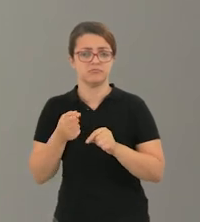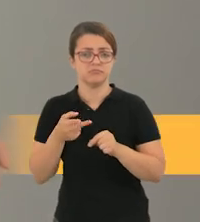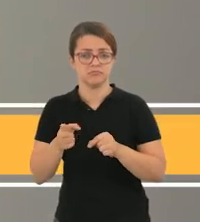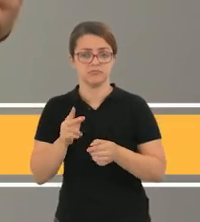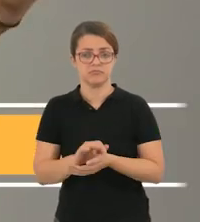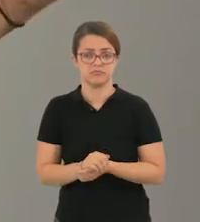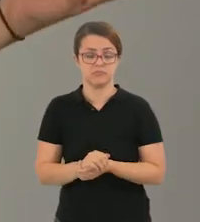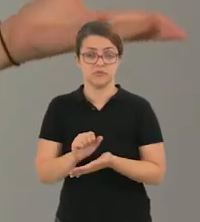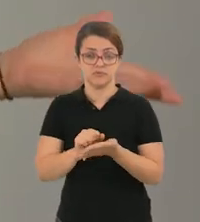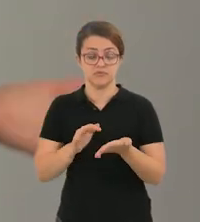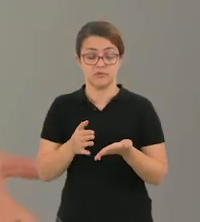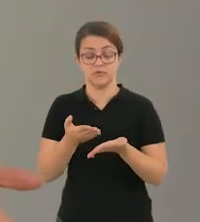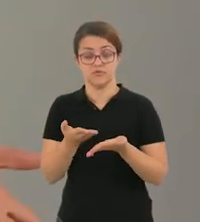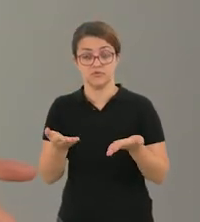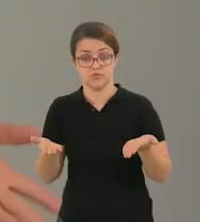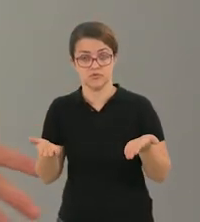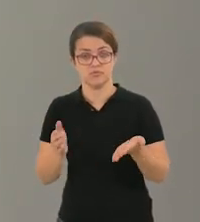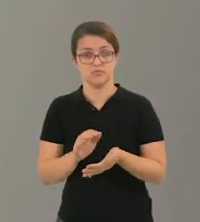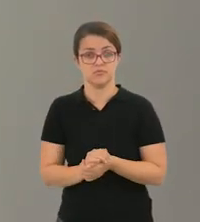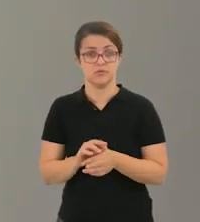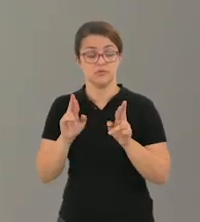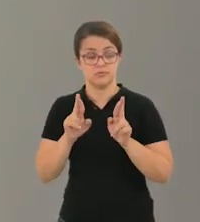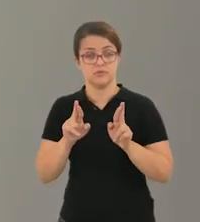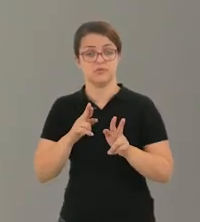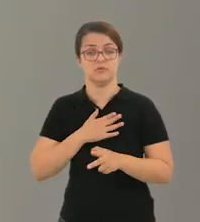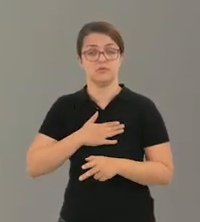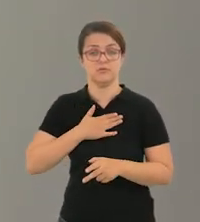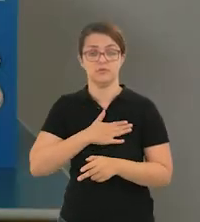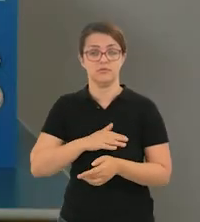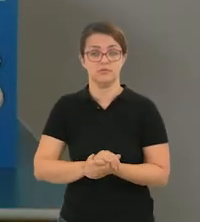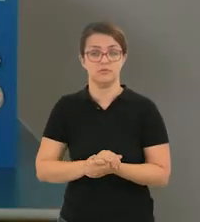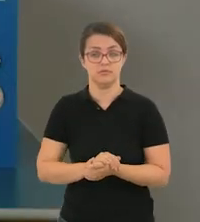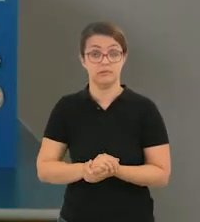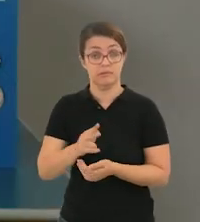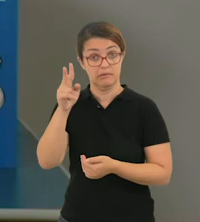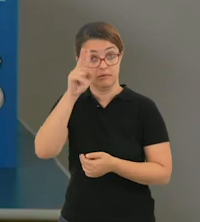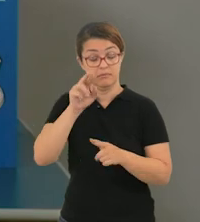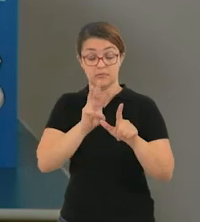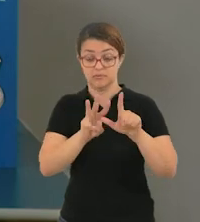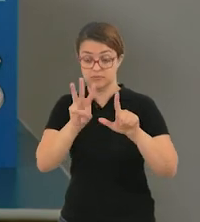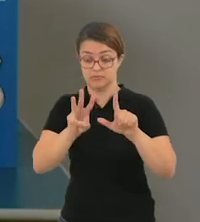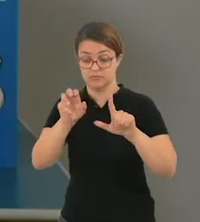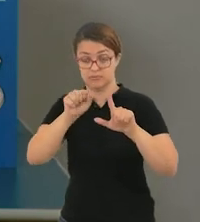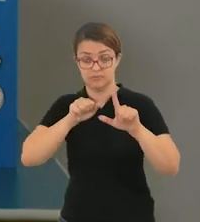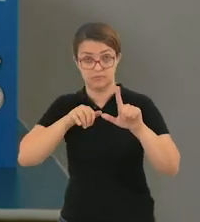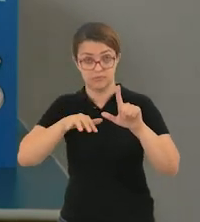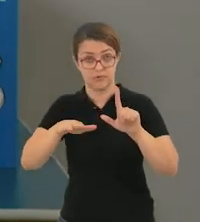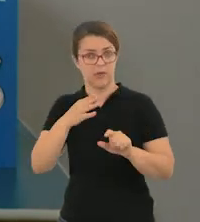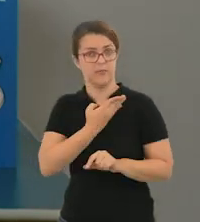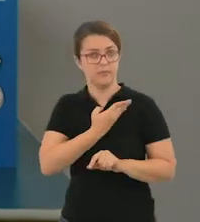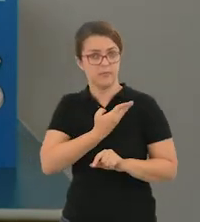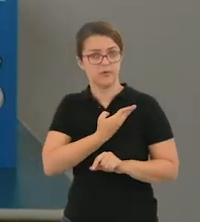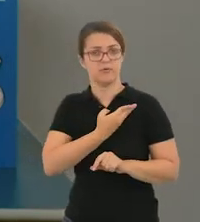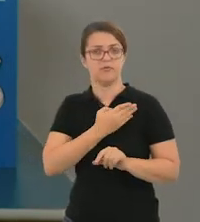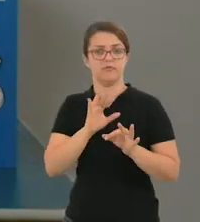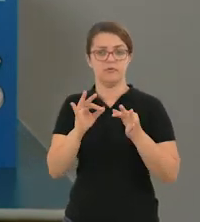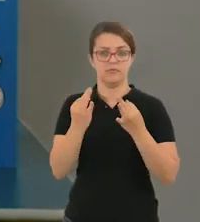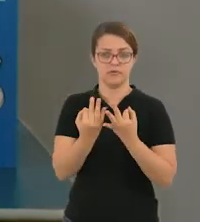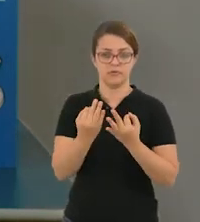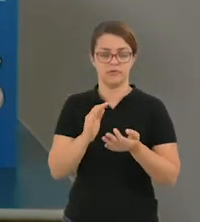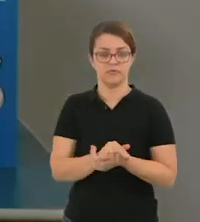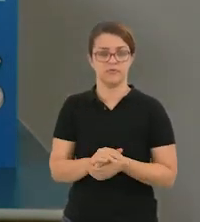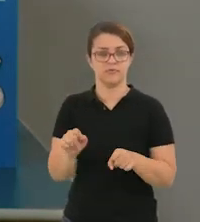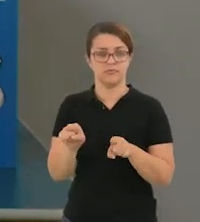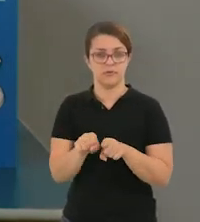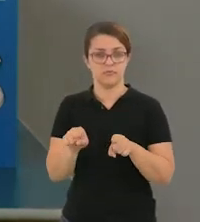Bom, essas foram as atividades de hoje. Espero que vocês tenham gostado. Não esqueçam de compartilhar esse vídeo com seus amigos e conhecidos.